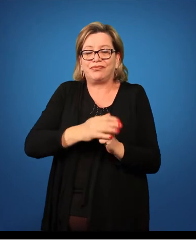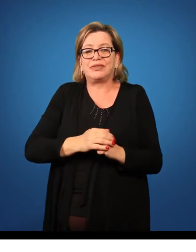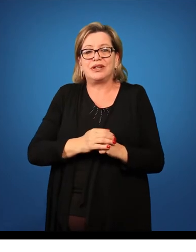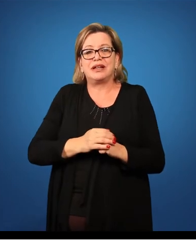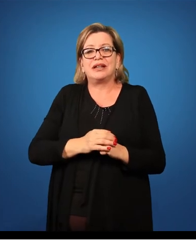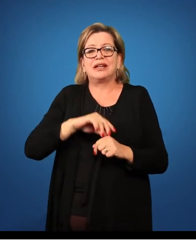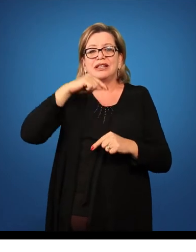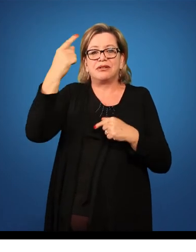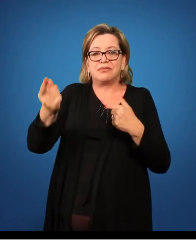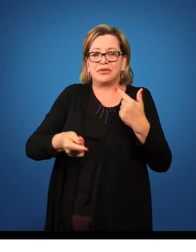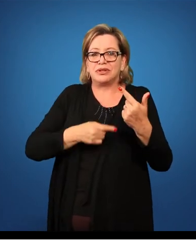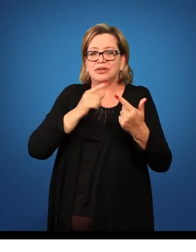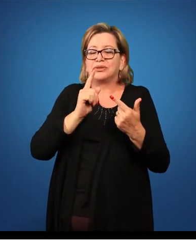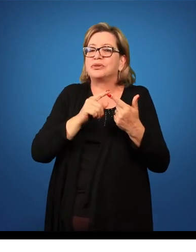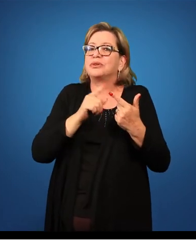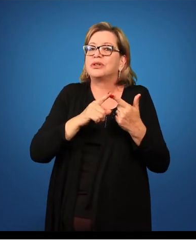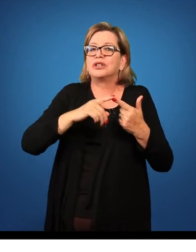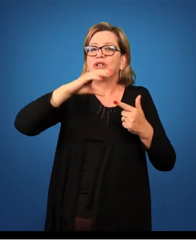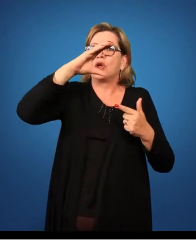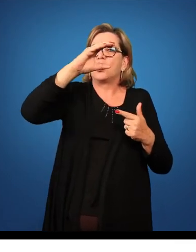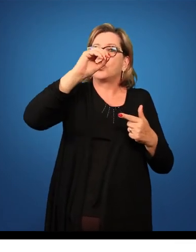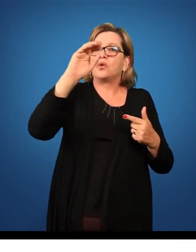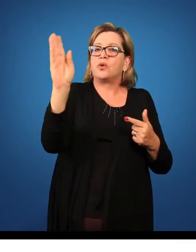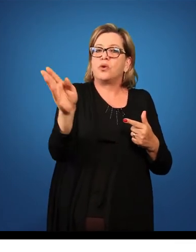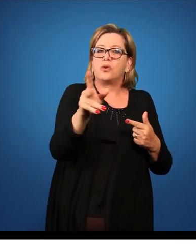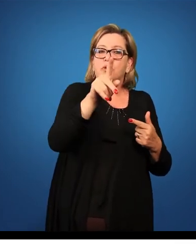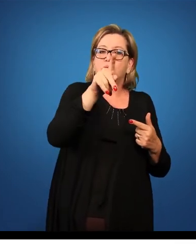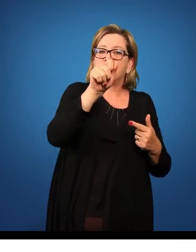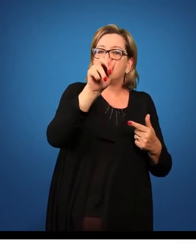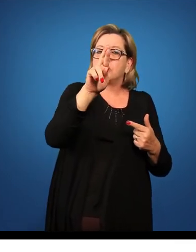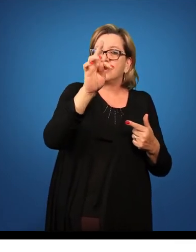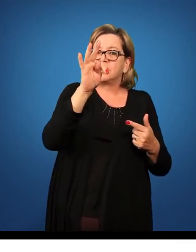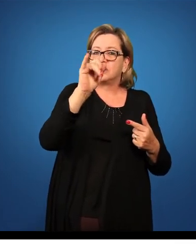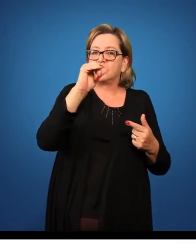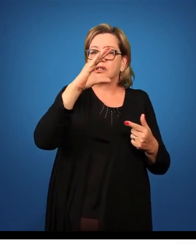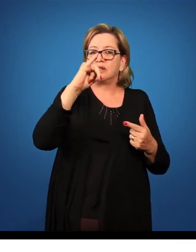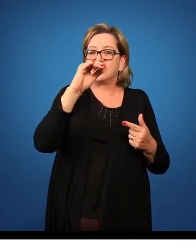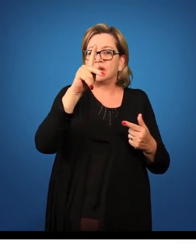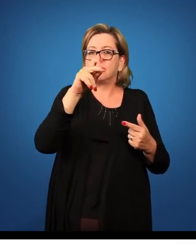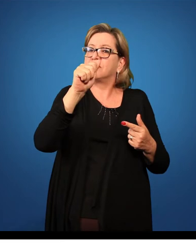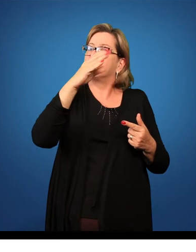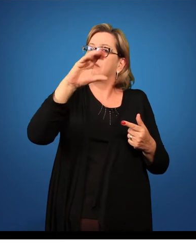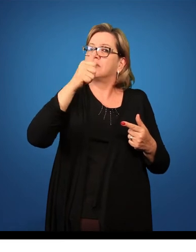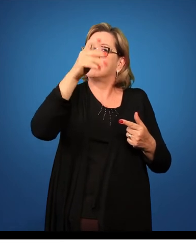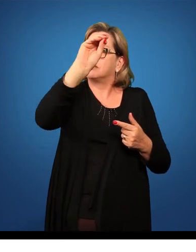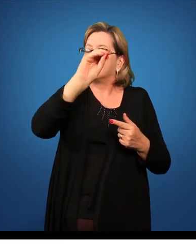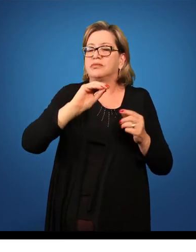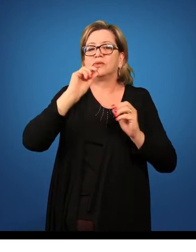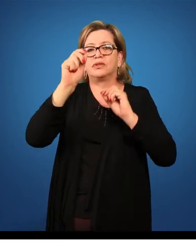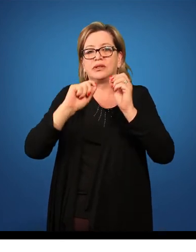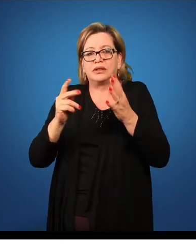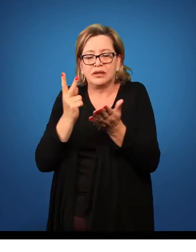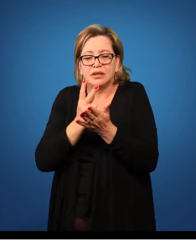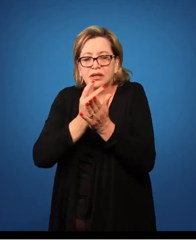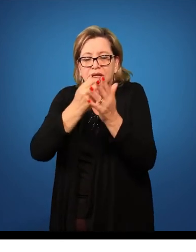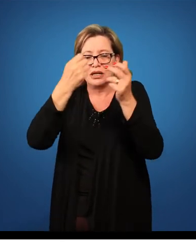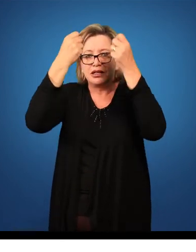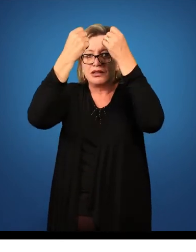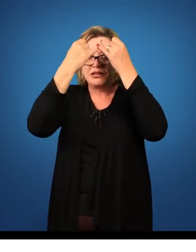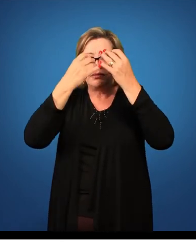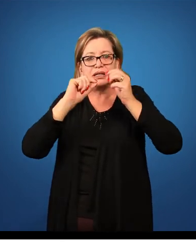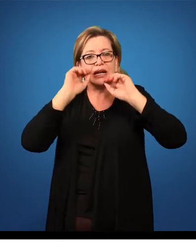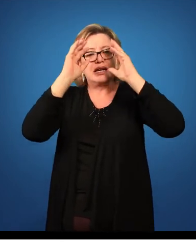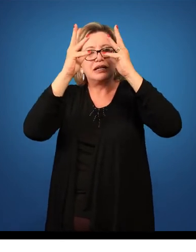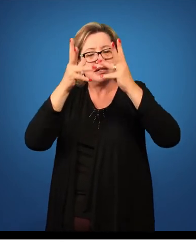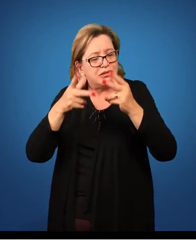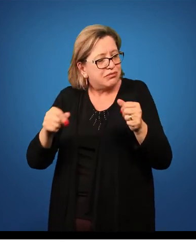2, que é a fase de coparticipação, vocês vão relatar e vão colocar em anexo todos os